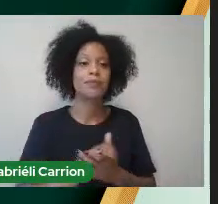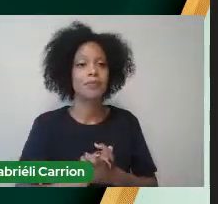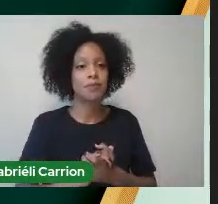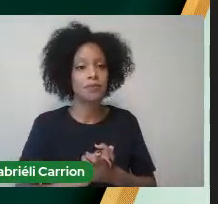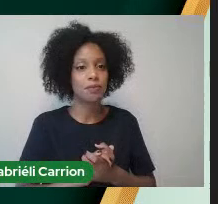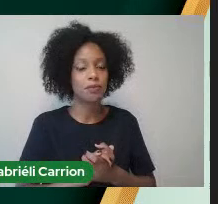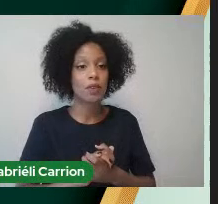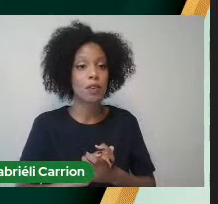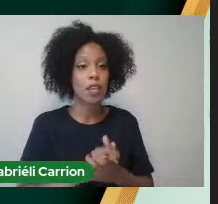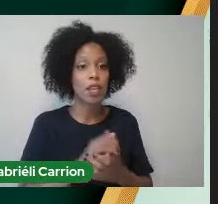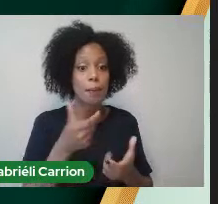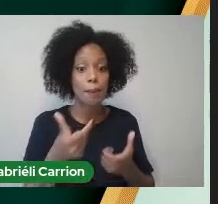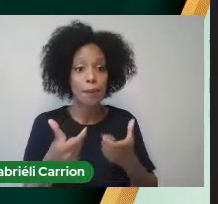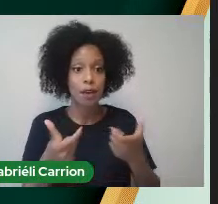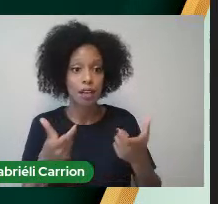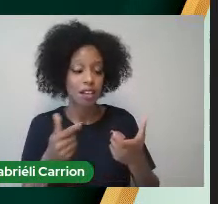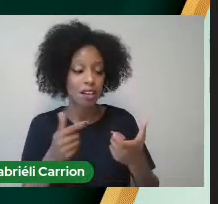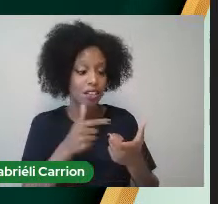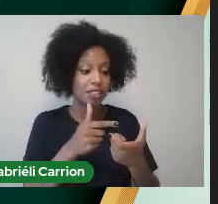Palavras